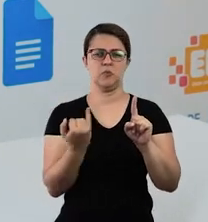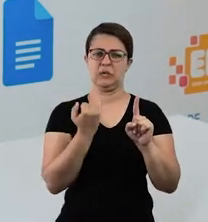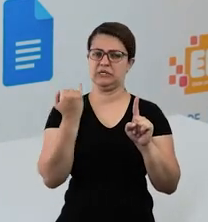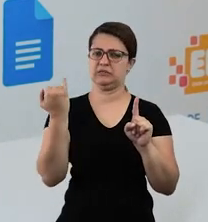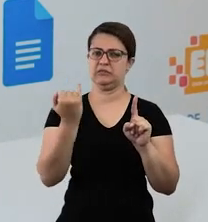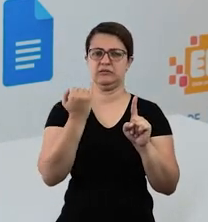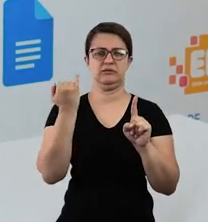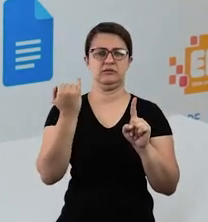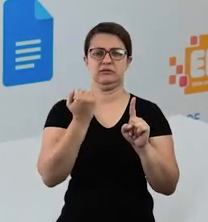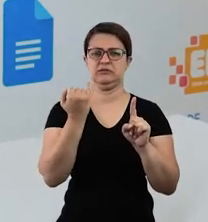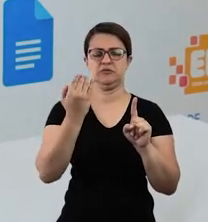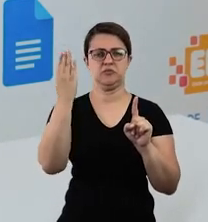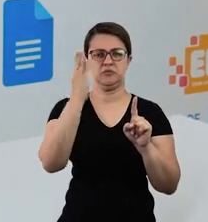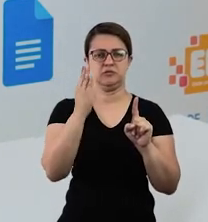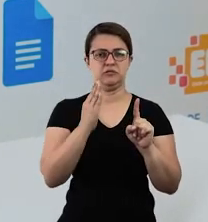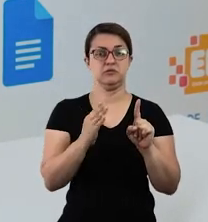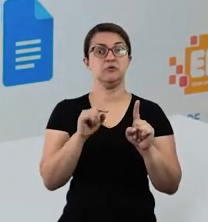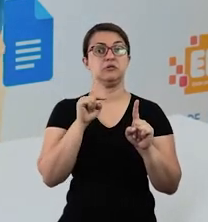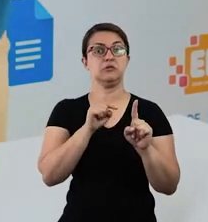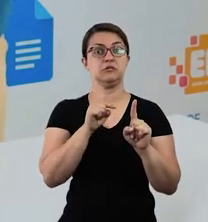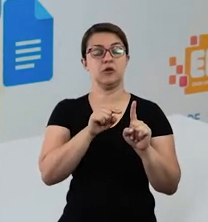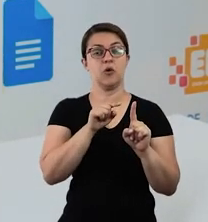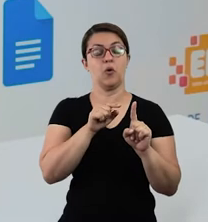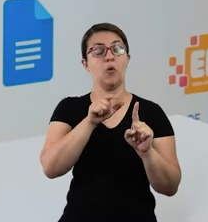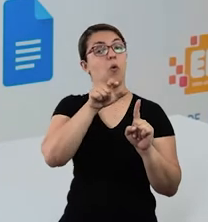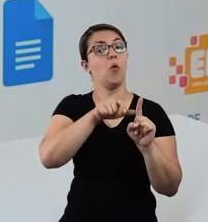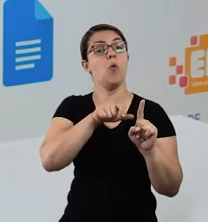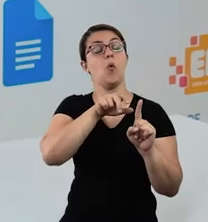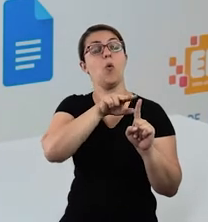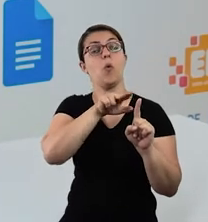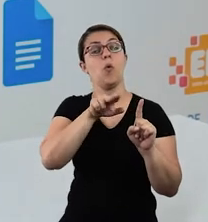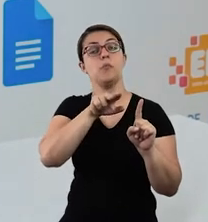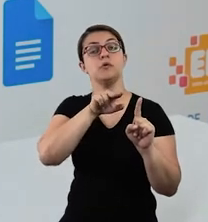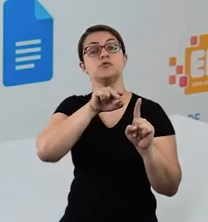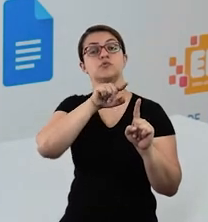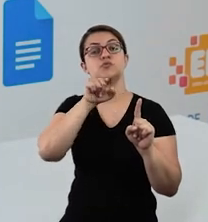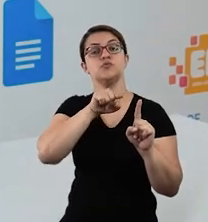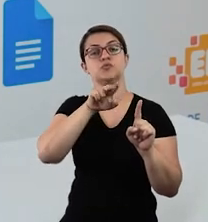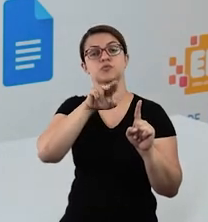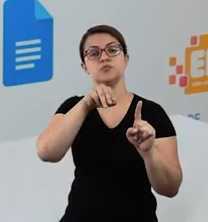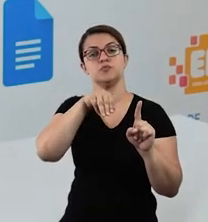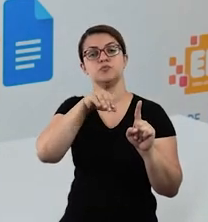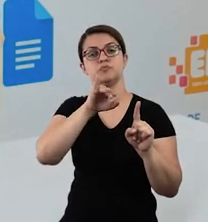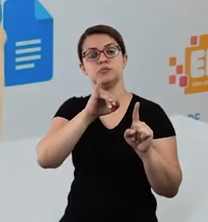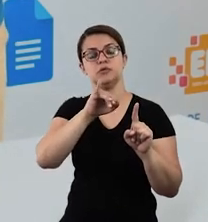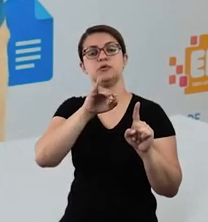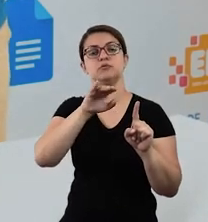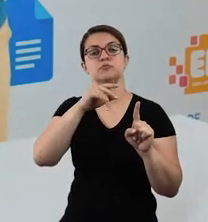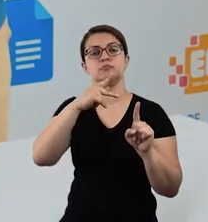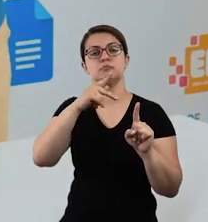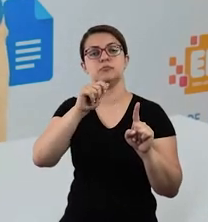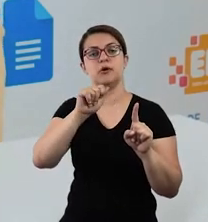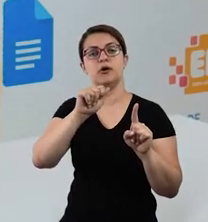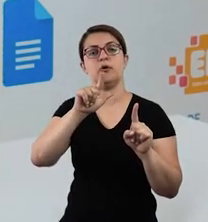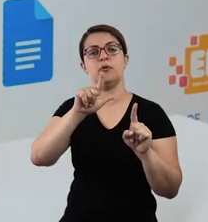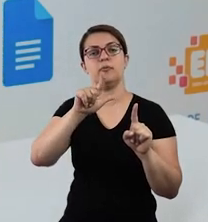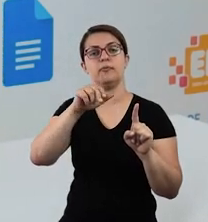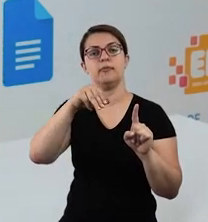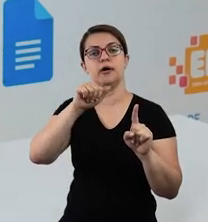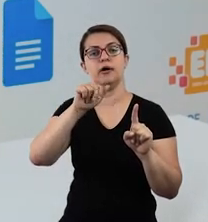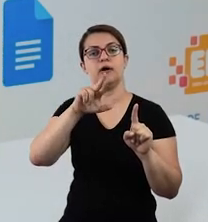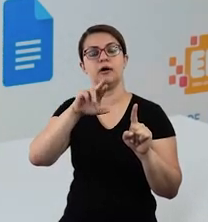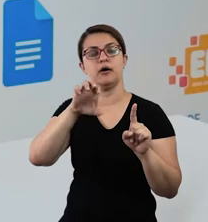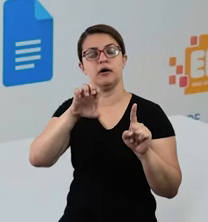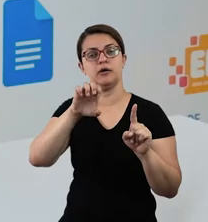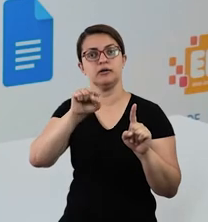na história do Brasil. E essa figura é Zumbi dos Palmares. Tudo bem? Nós vamos entender um pouquinho agora quem